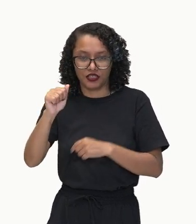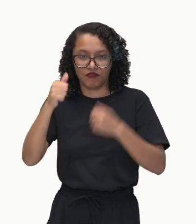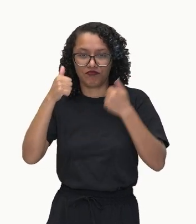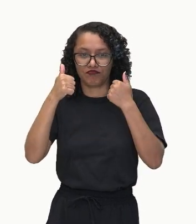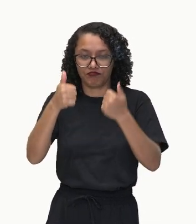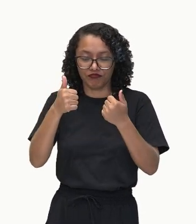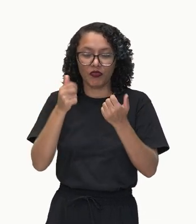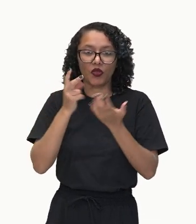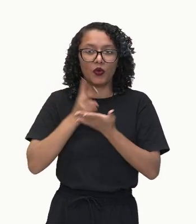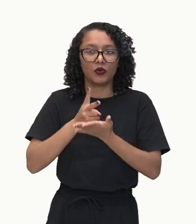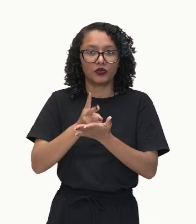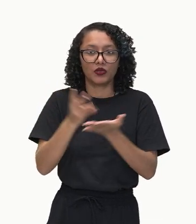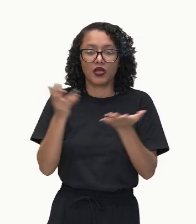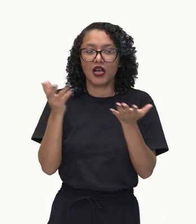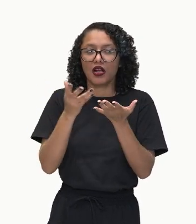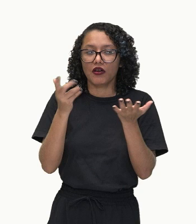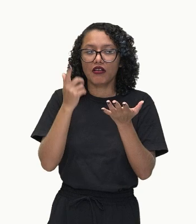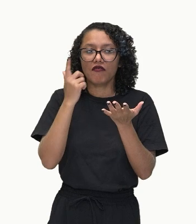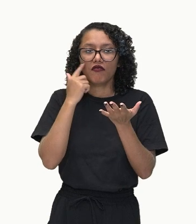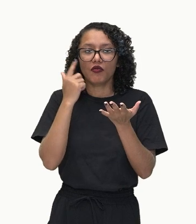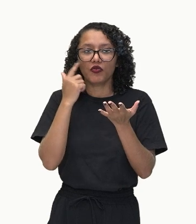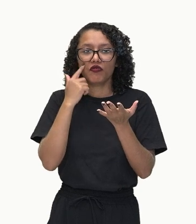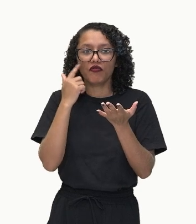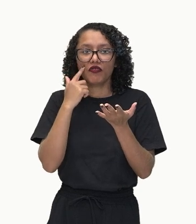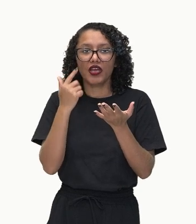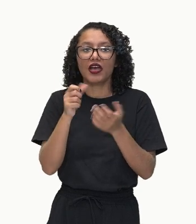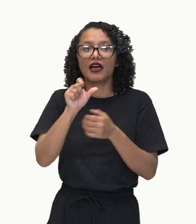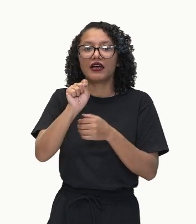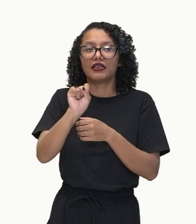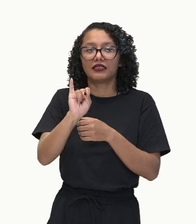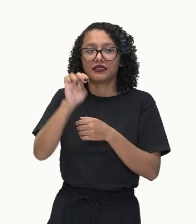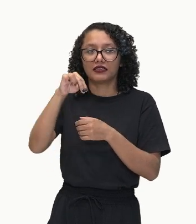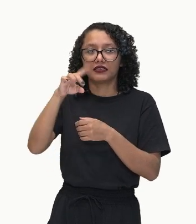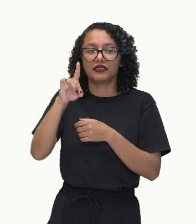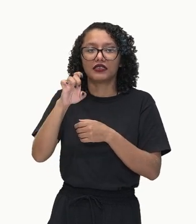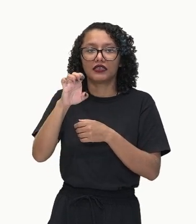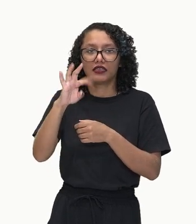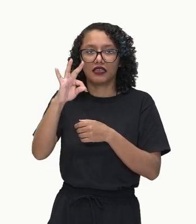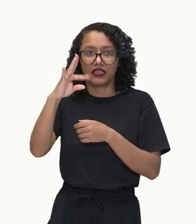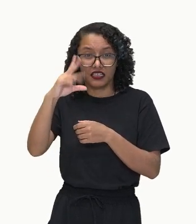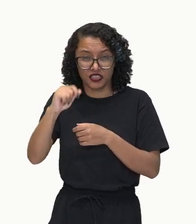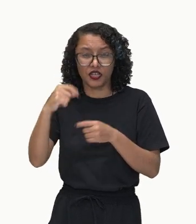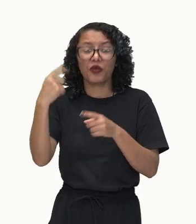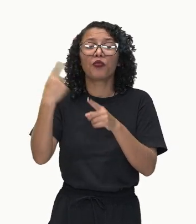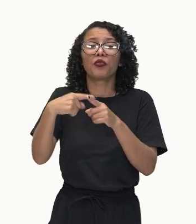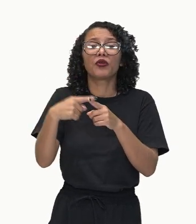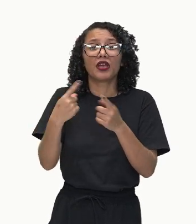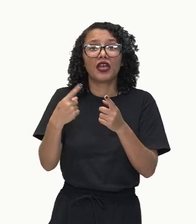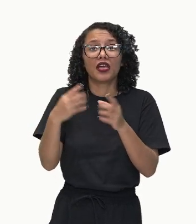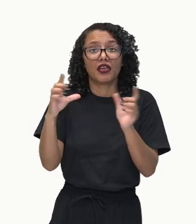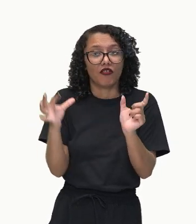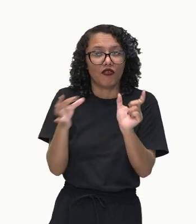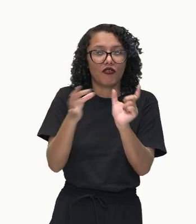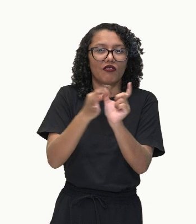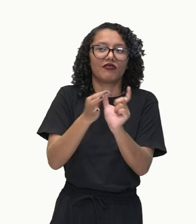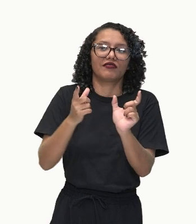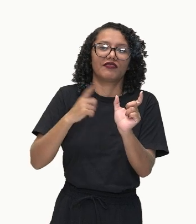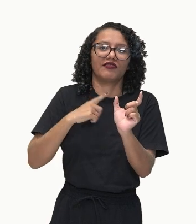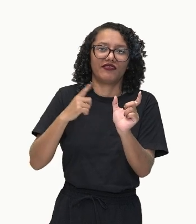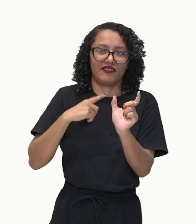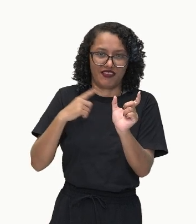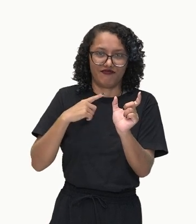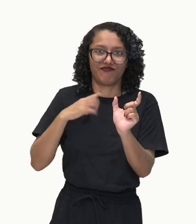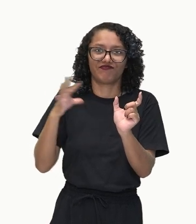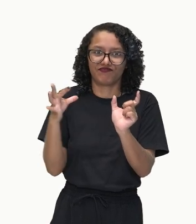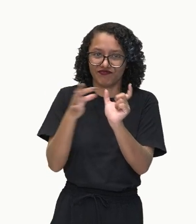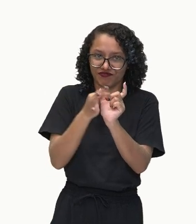informação. Aí nós vamos indicar aí a sindética. Porque tem o... Exatamente. Eu ouvi daqui. Tem o síndeto.